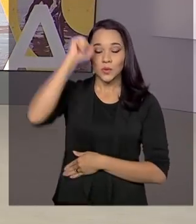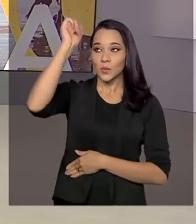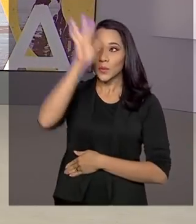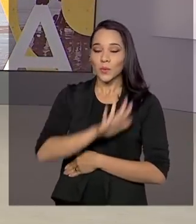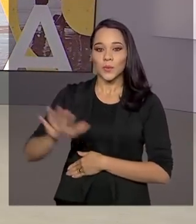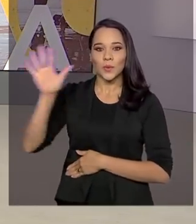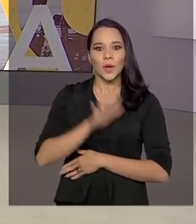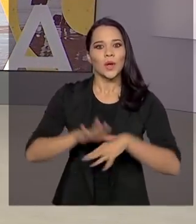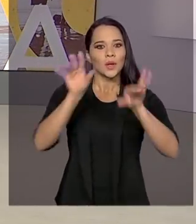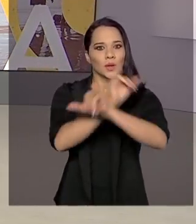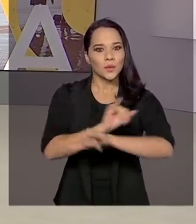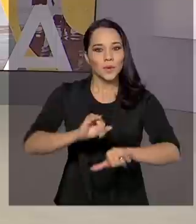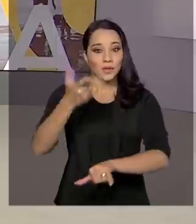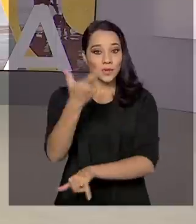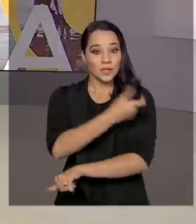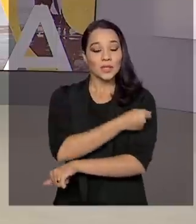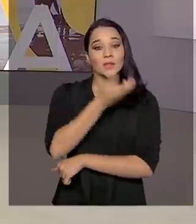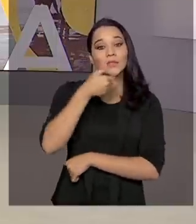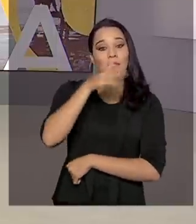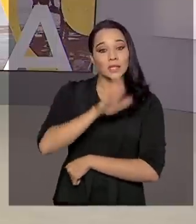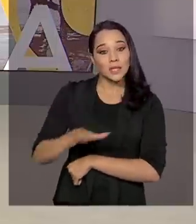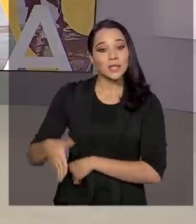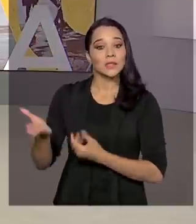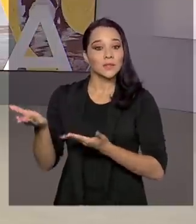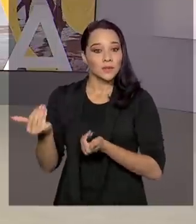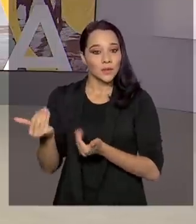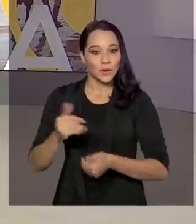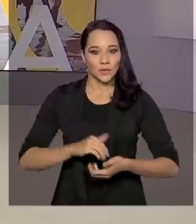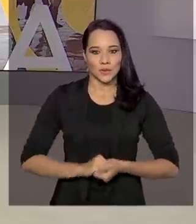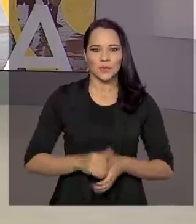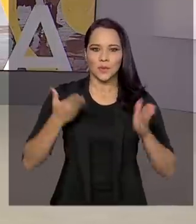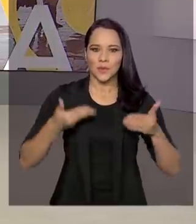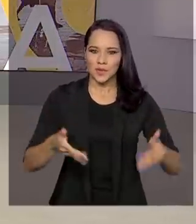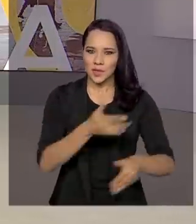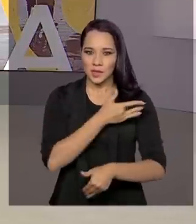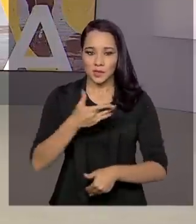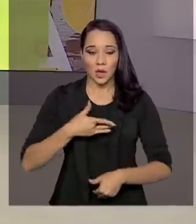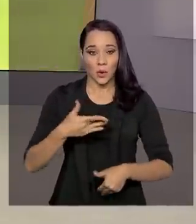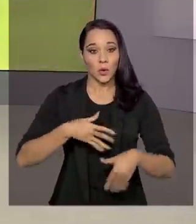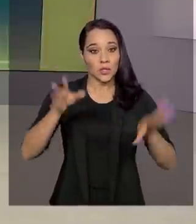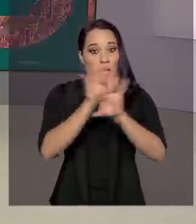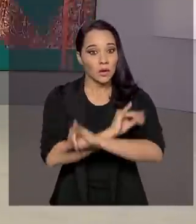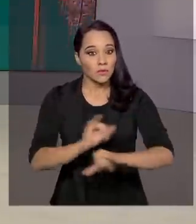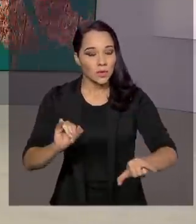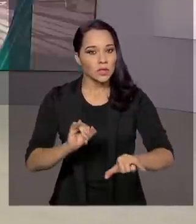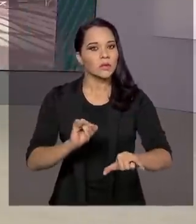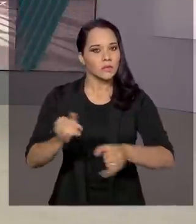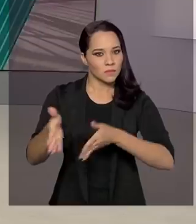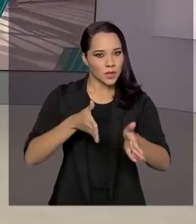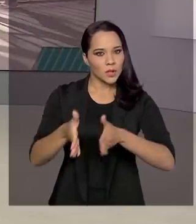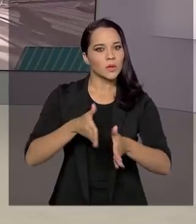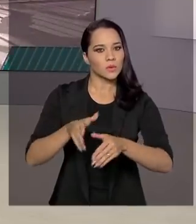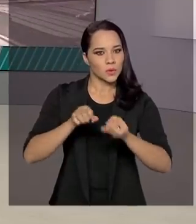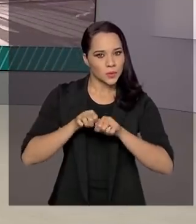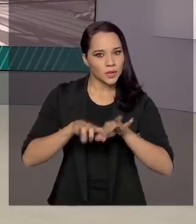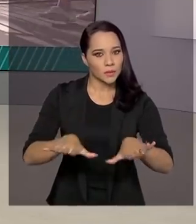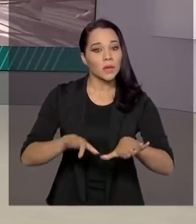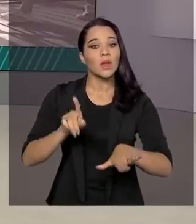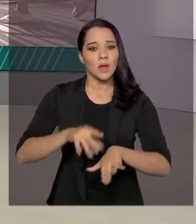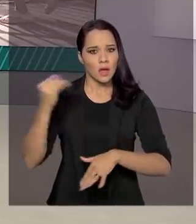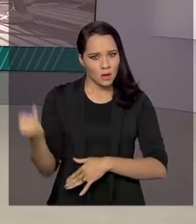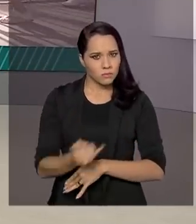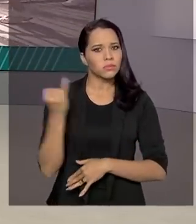o país a campanha de vacinação de crianças e adolescentes. O Ministério da Saúde alerta que mesmo neste momento de pandemia,